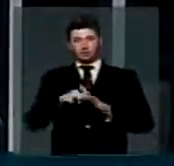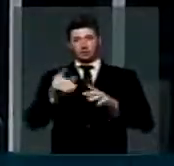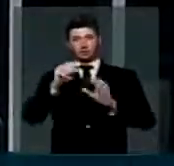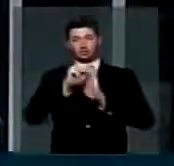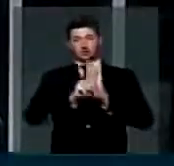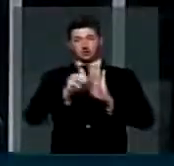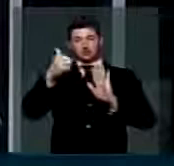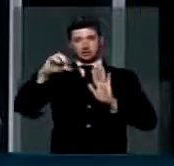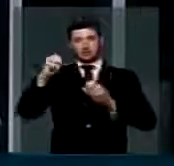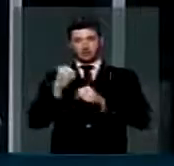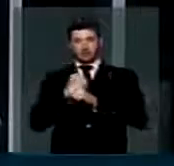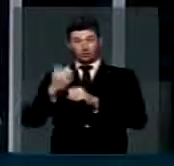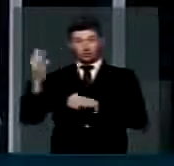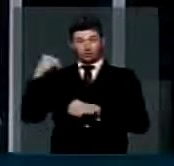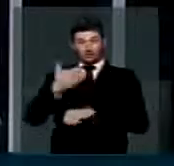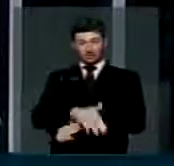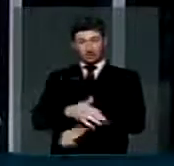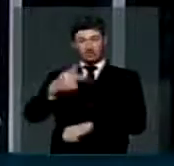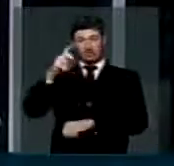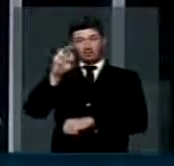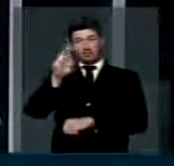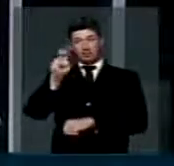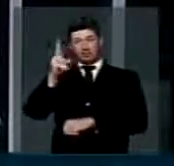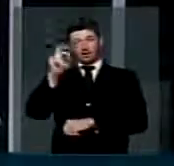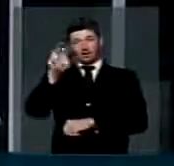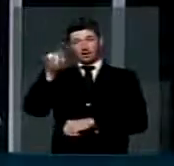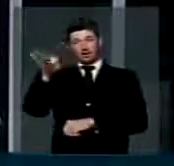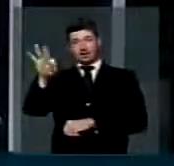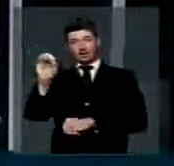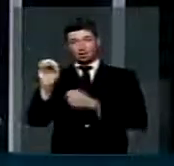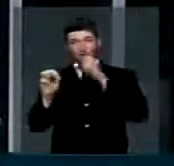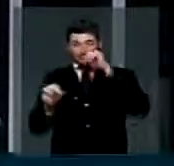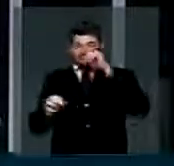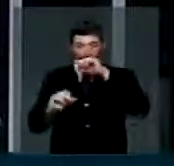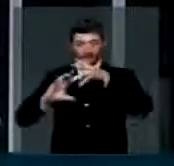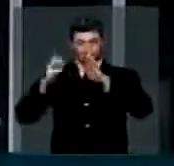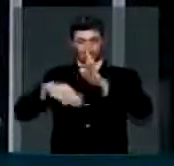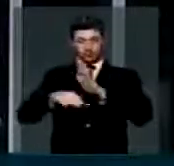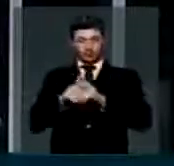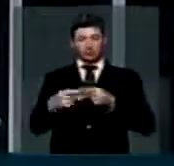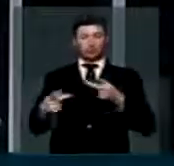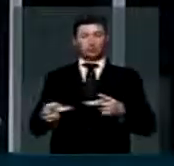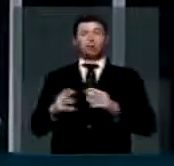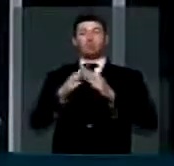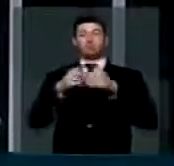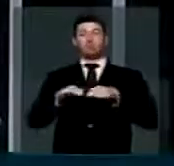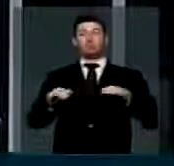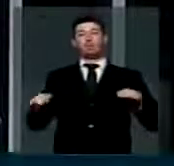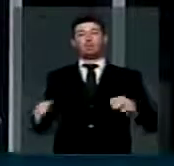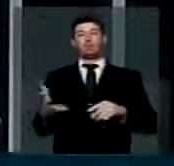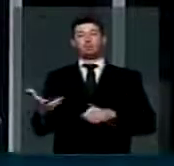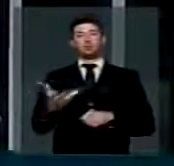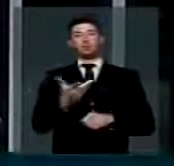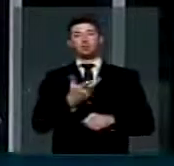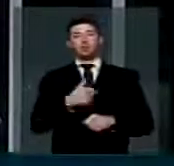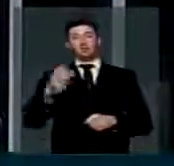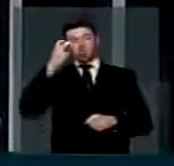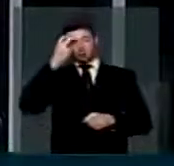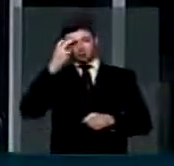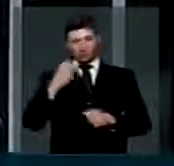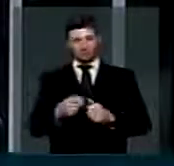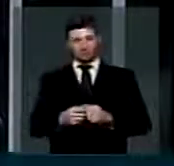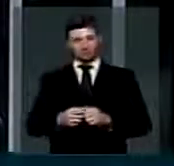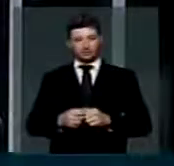século XIX da rua Pedro Ernesto foi restaurada pelo programa Porto Maravilha Cultural.